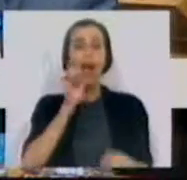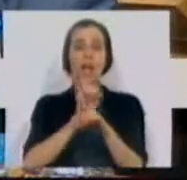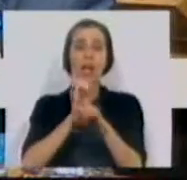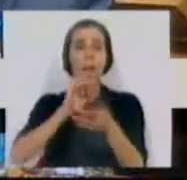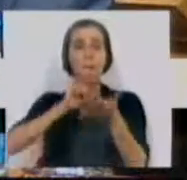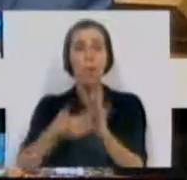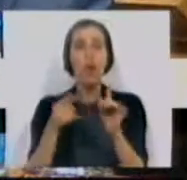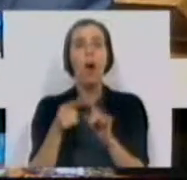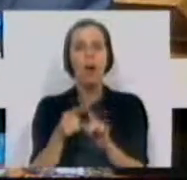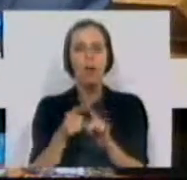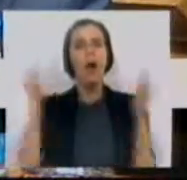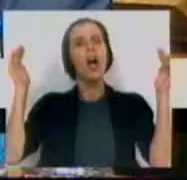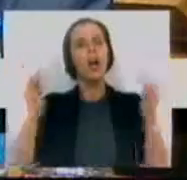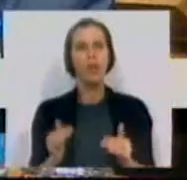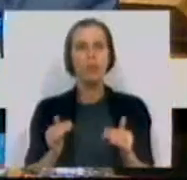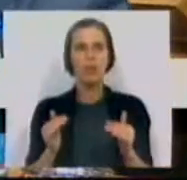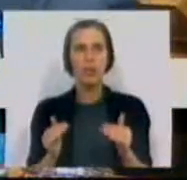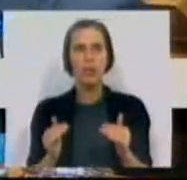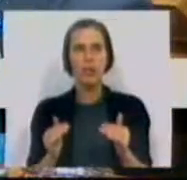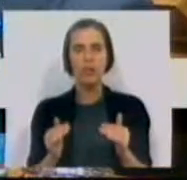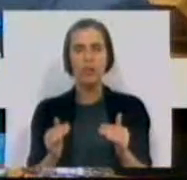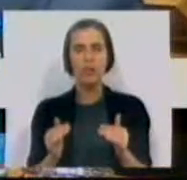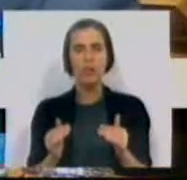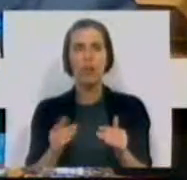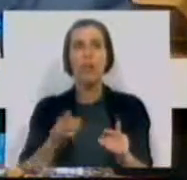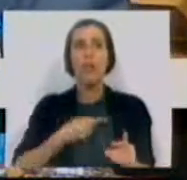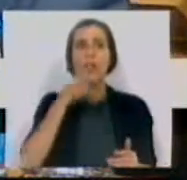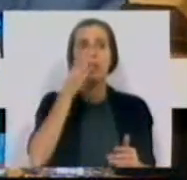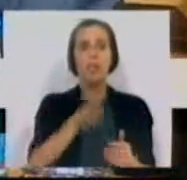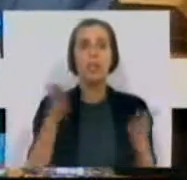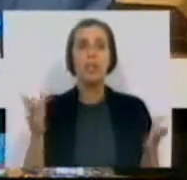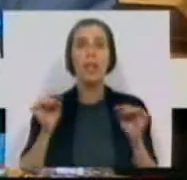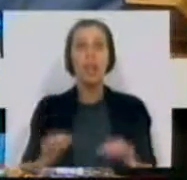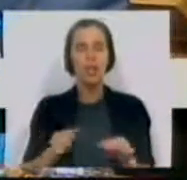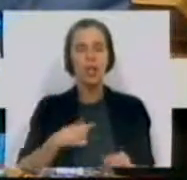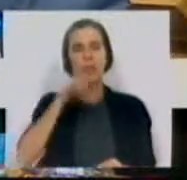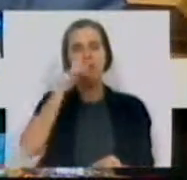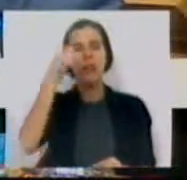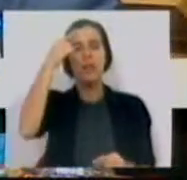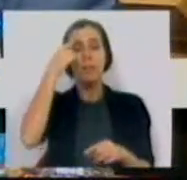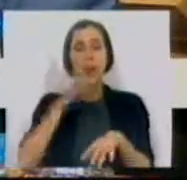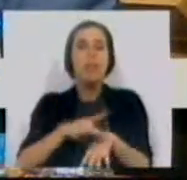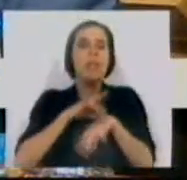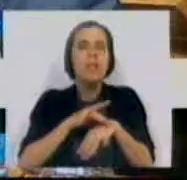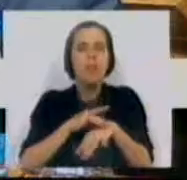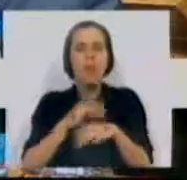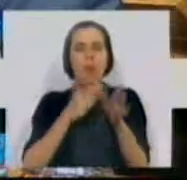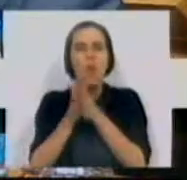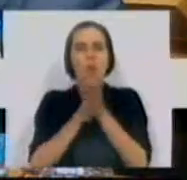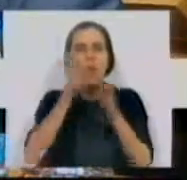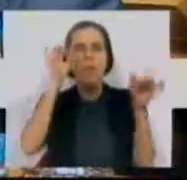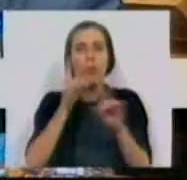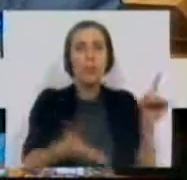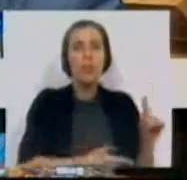provas são reduzidas. Deixe-me dizer-lhe que isto faz-me lembrar uma gula pela exploração de